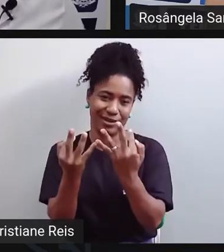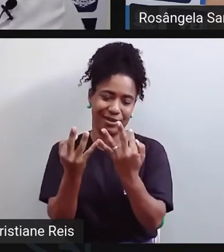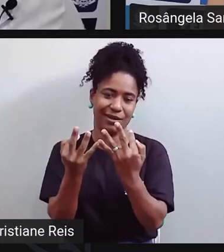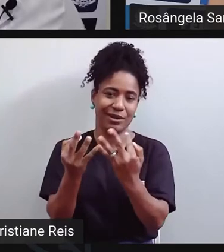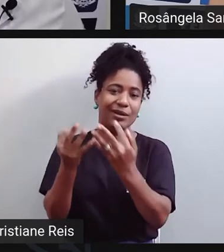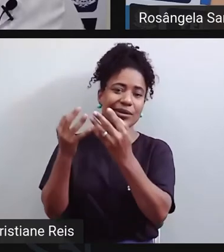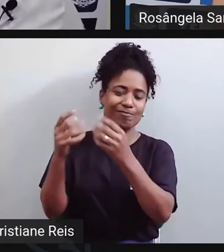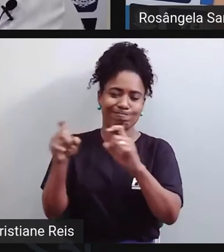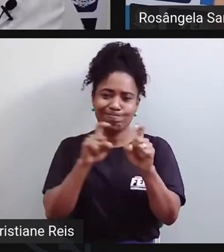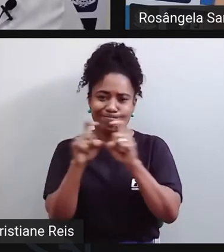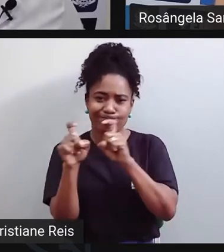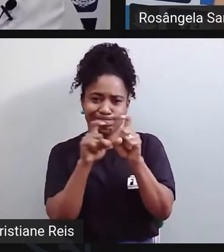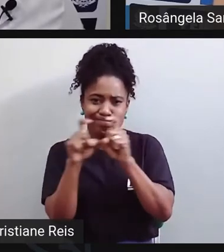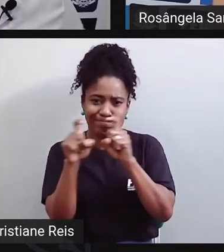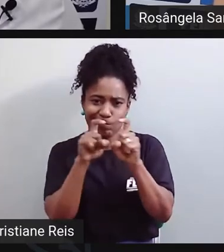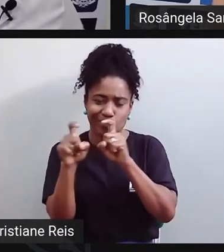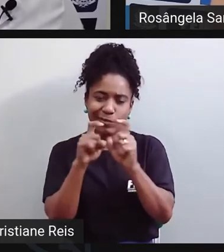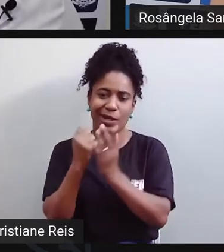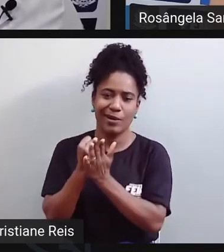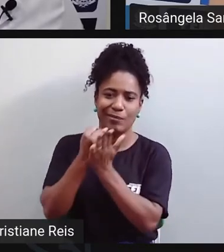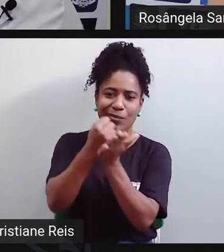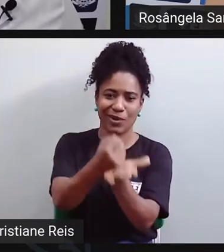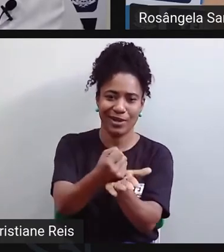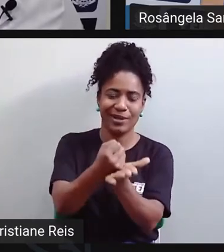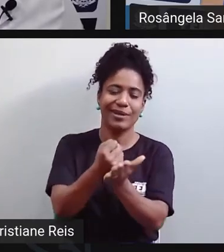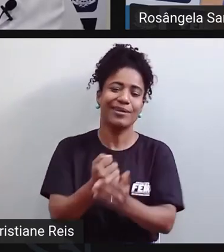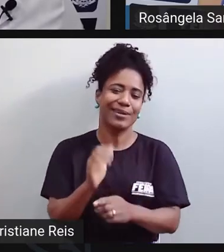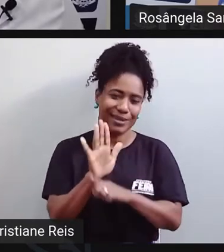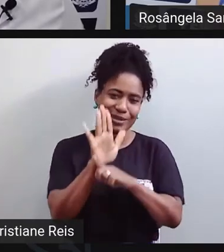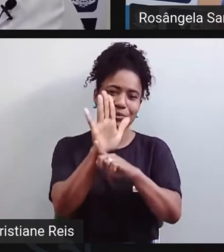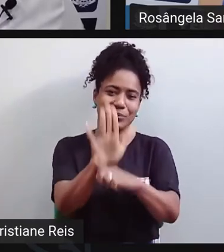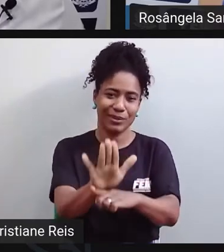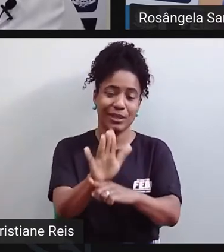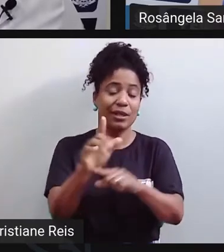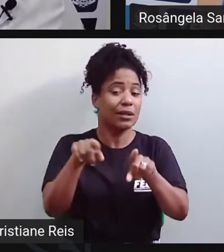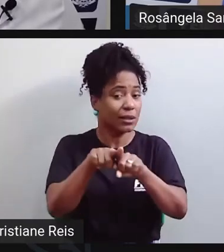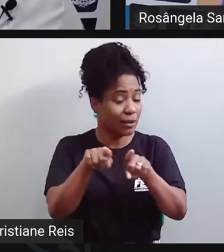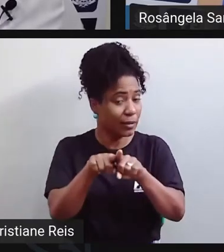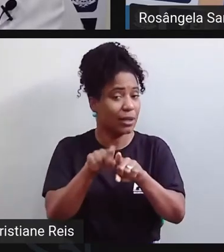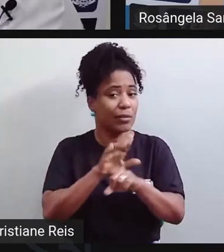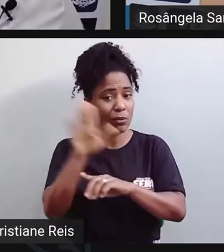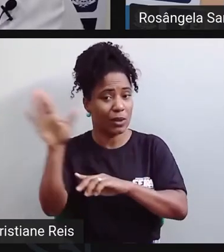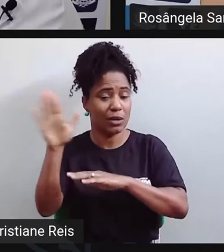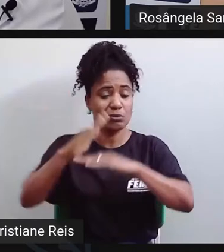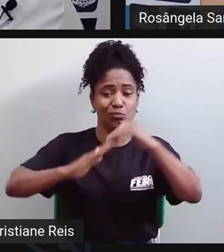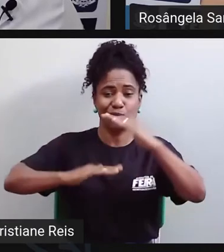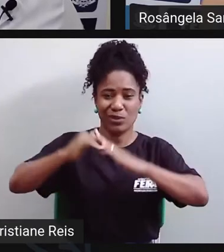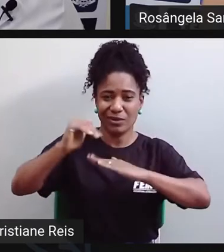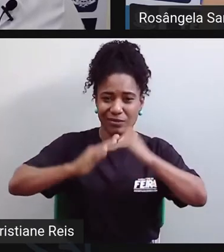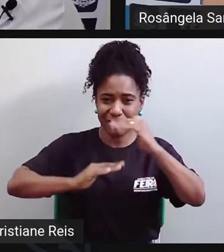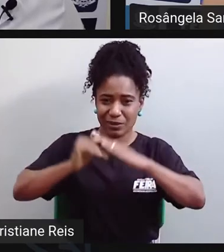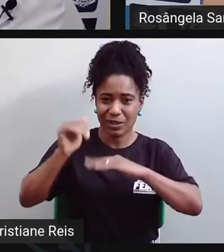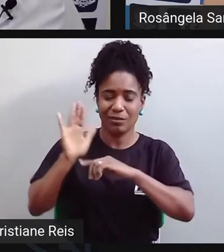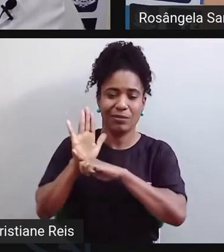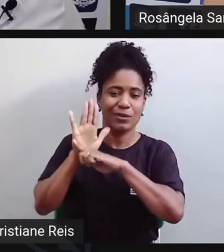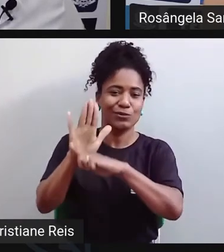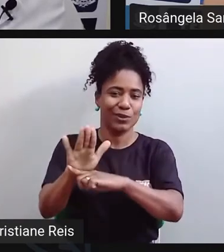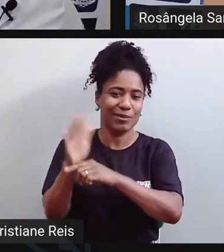realmente um apoio. E buscar os locais necessários, né, para fazer esse